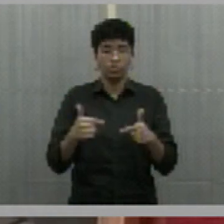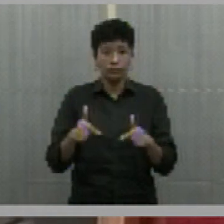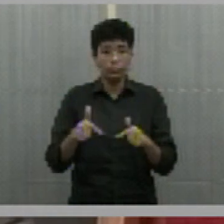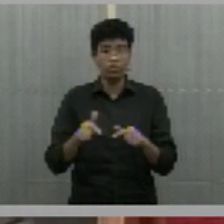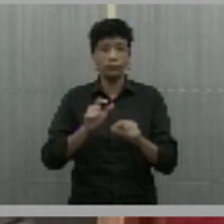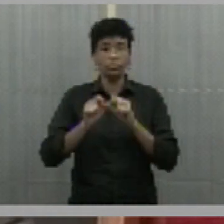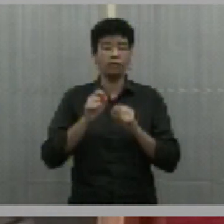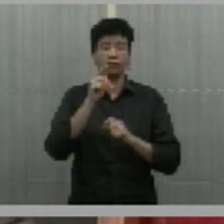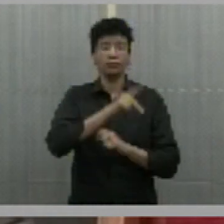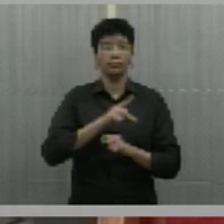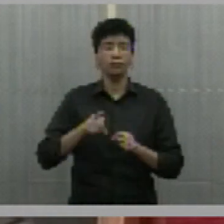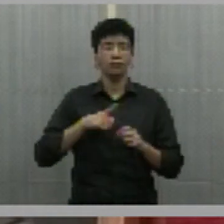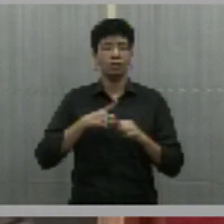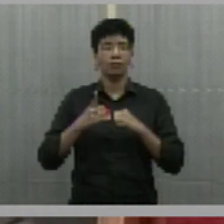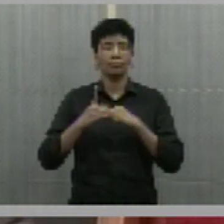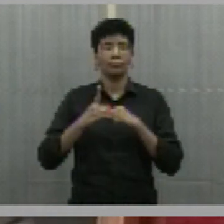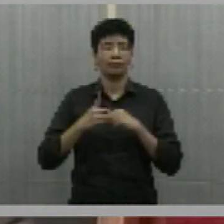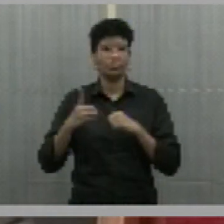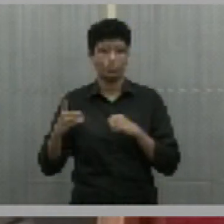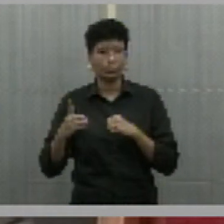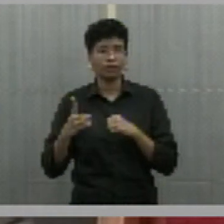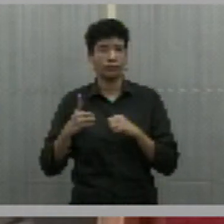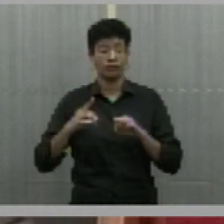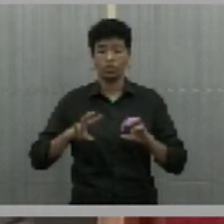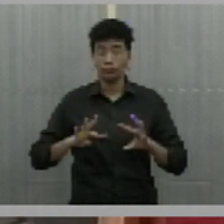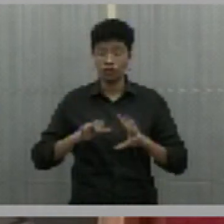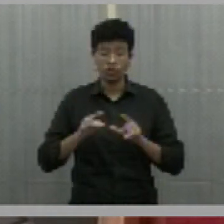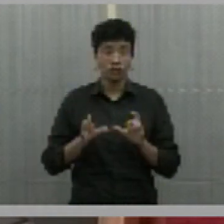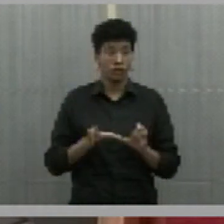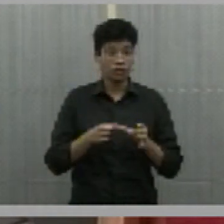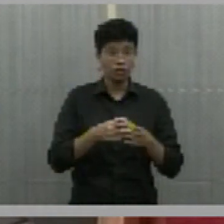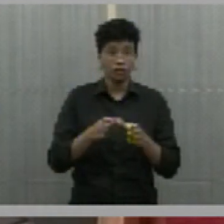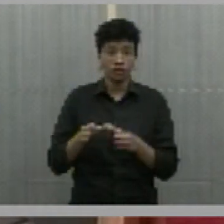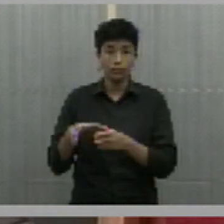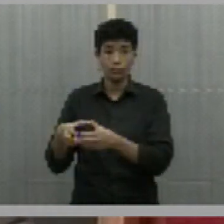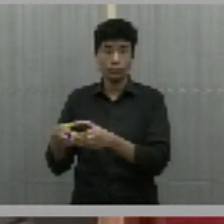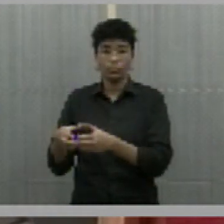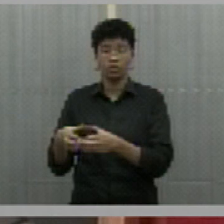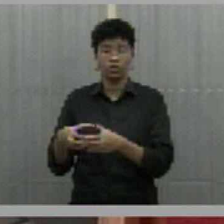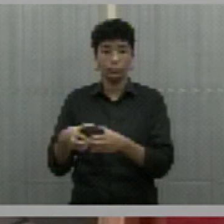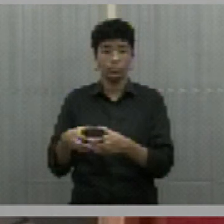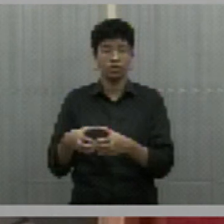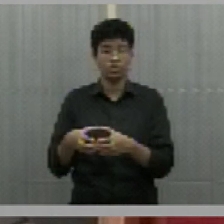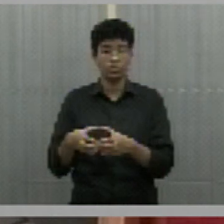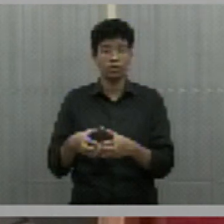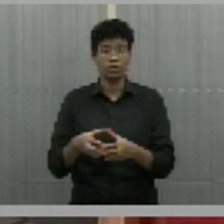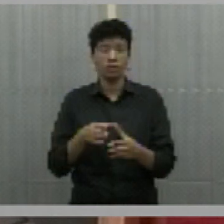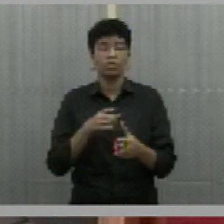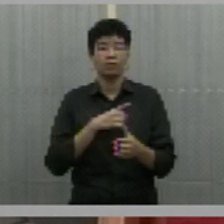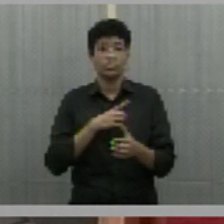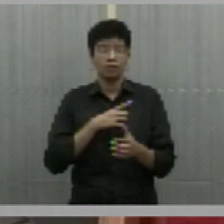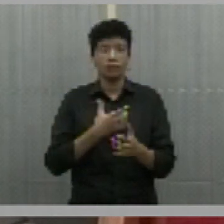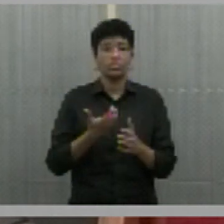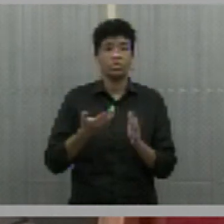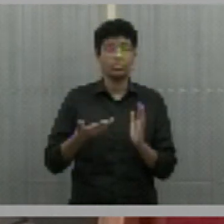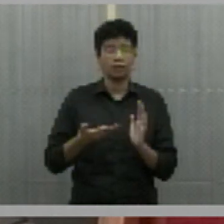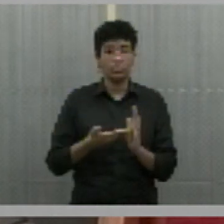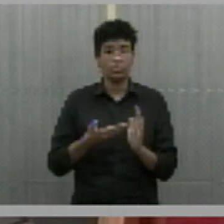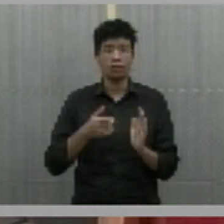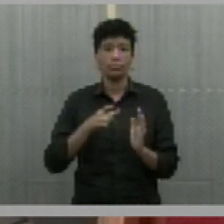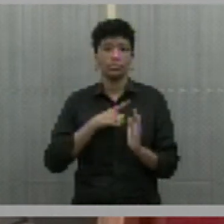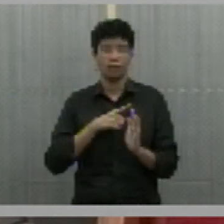o professor com doutorado. Todas as categorias e os planos de cargos existem para isso, para